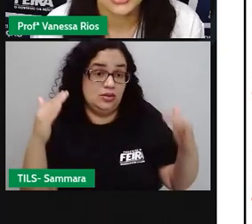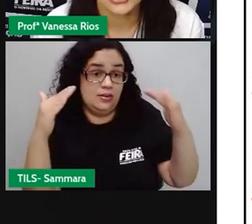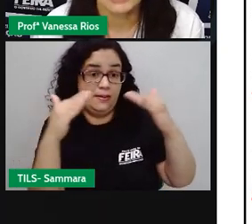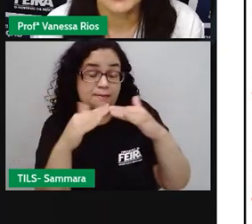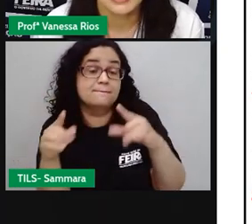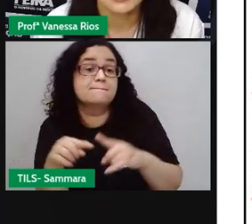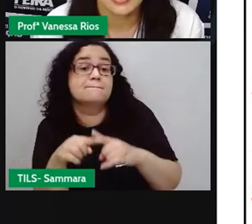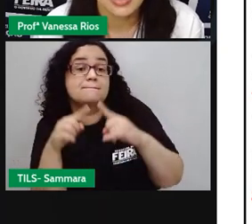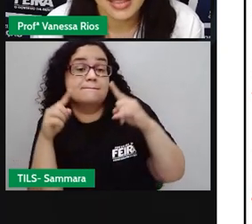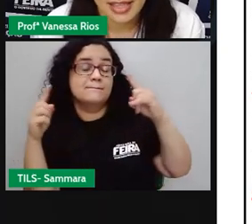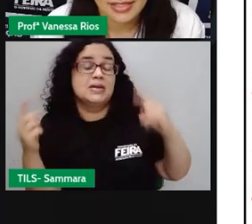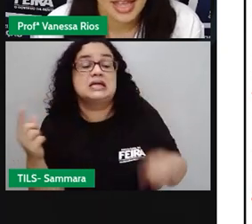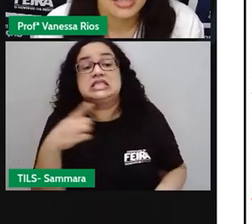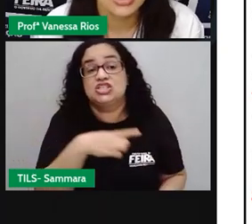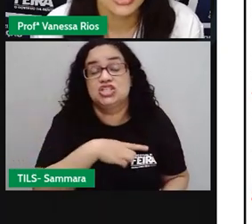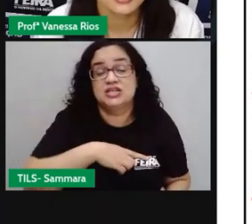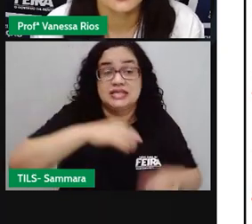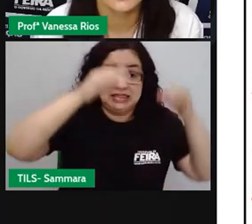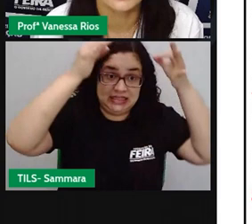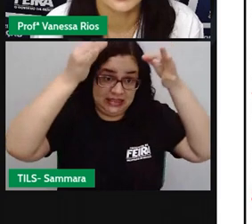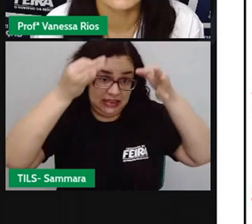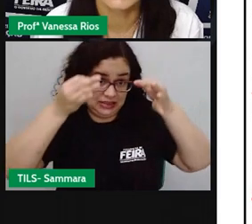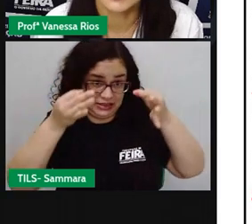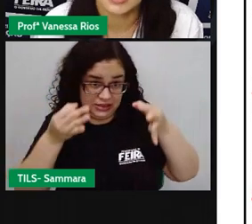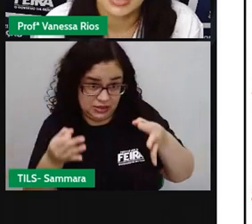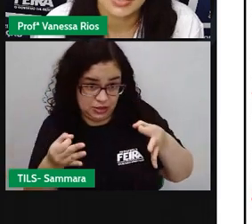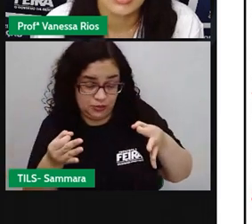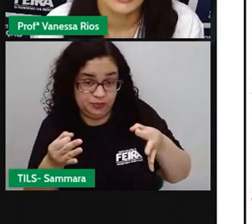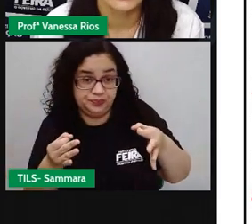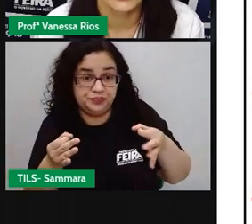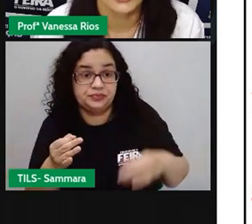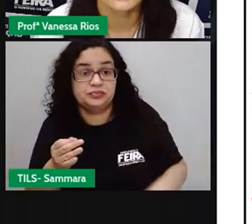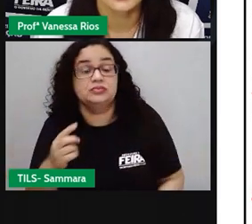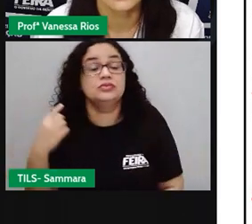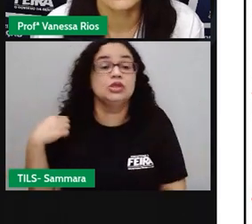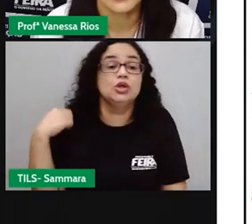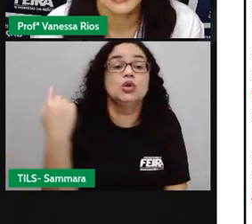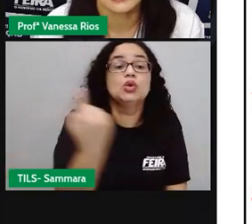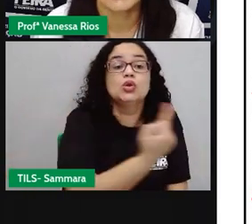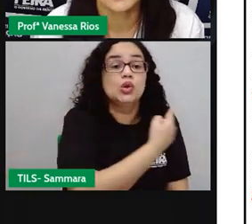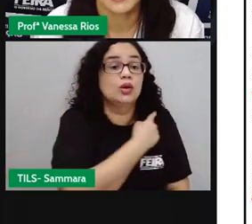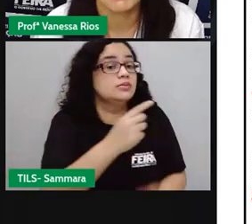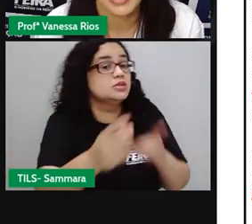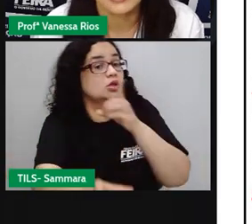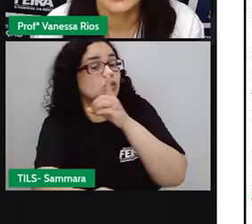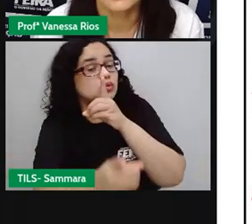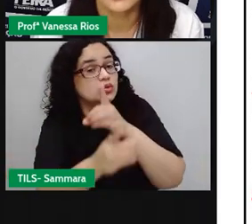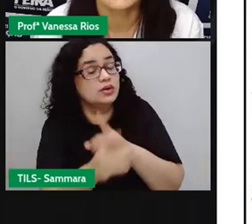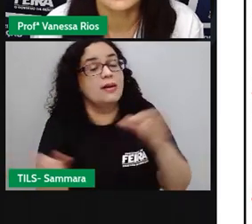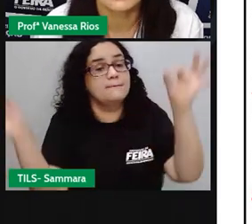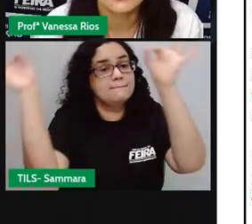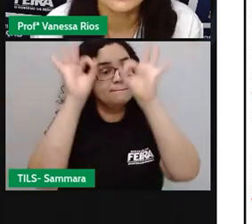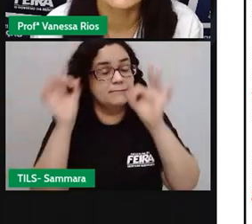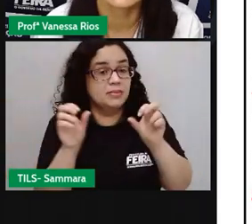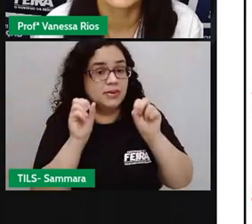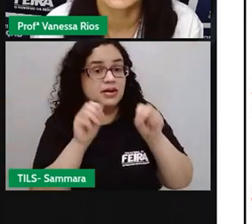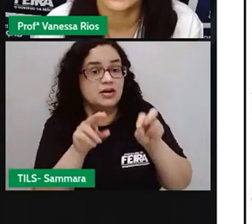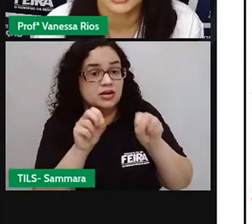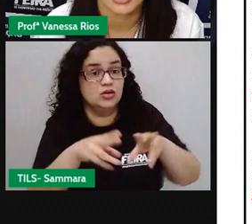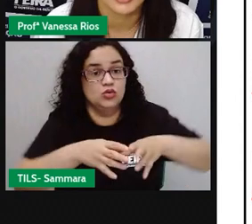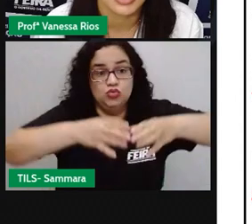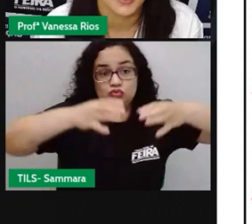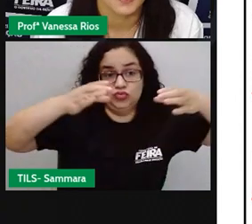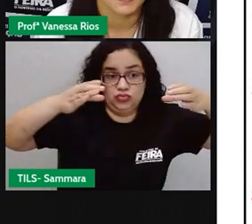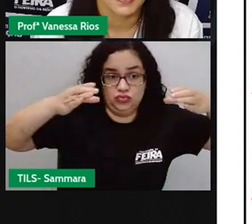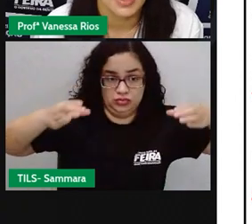mas tínhamos a certeza de que se fizéssemos isso, nós a encontraríamos preparando venenos num